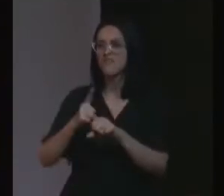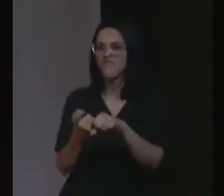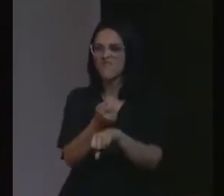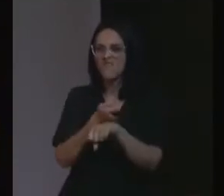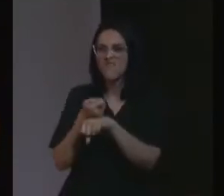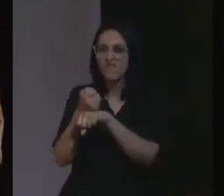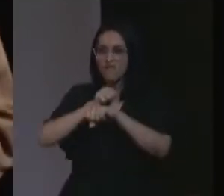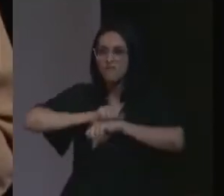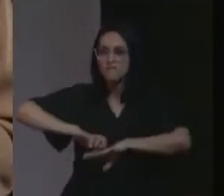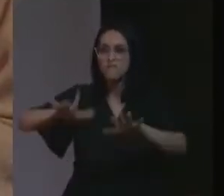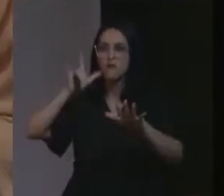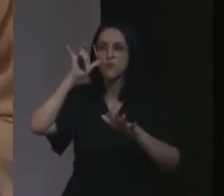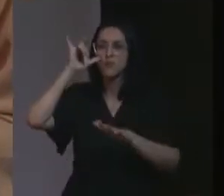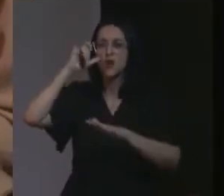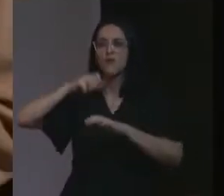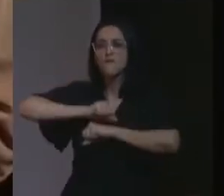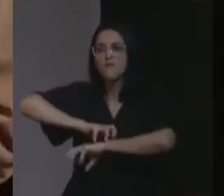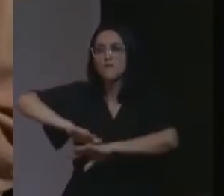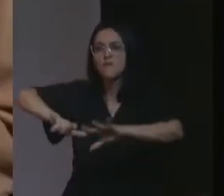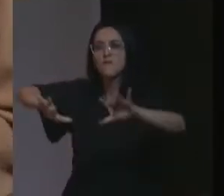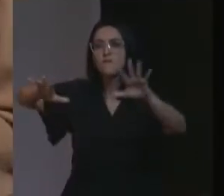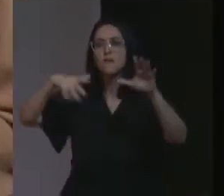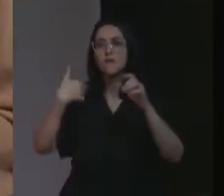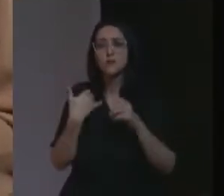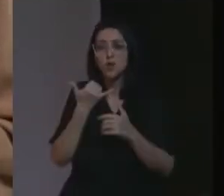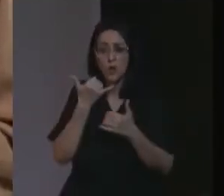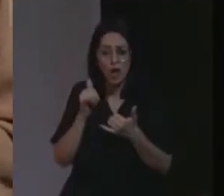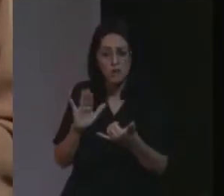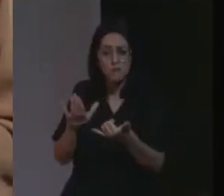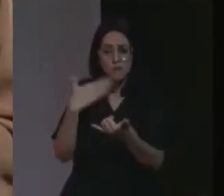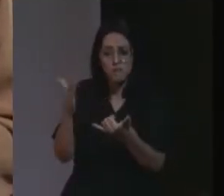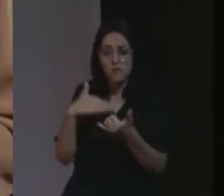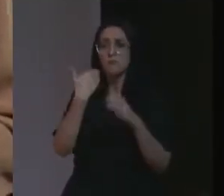chegam no seu Instagram. Várias fake news dele chegam no seu celular.